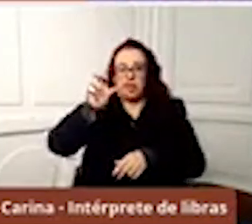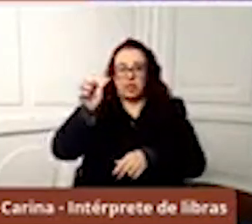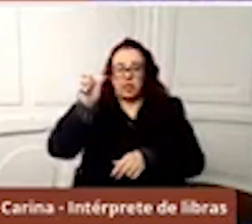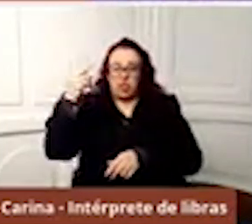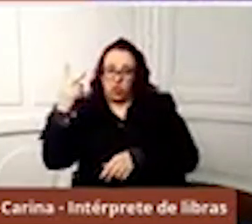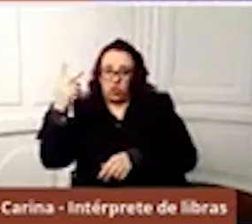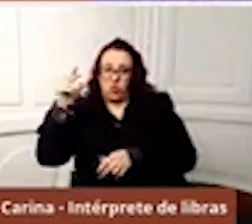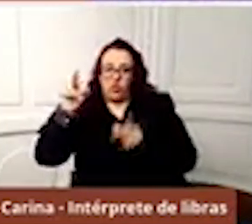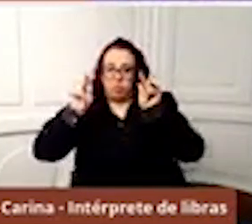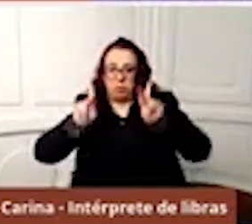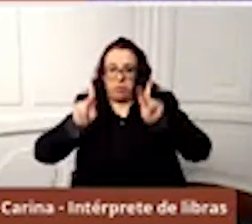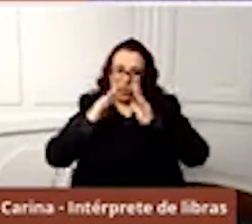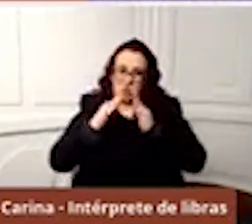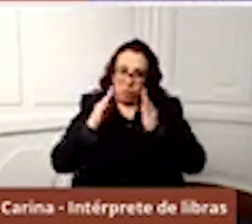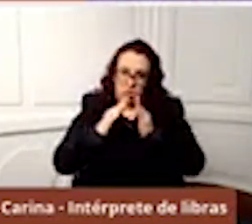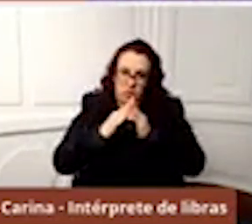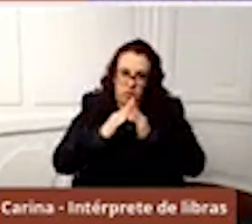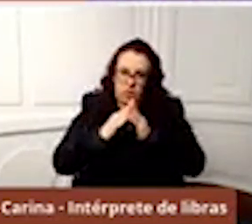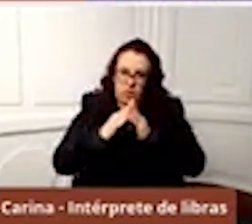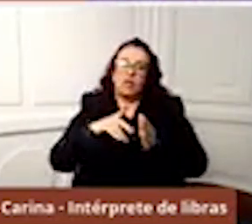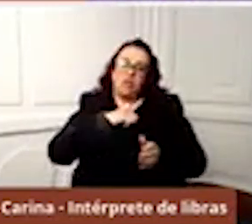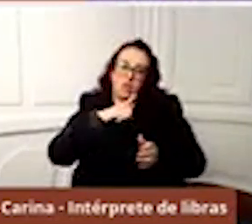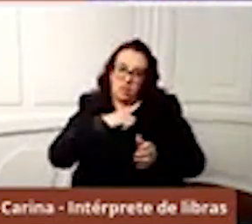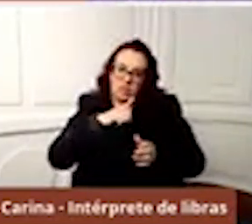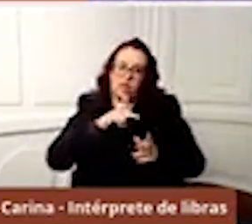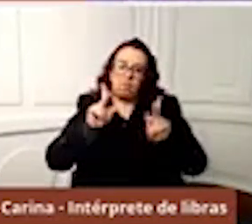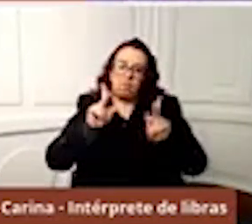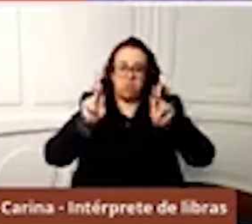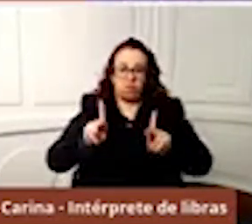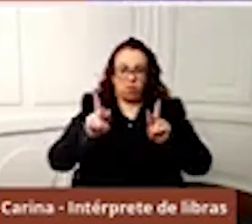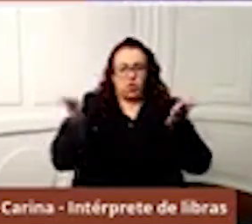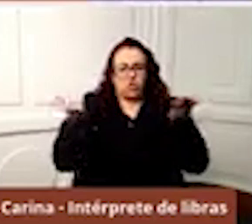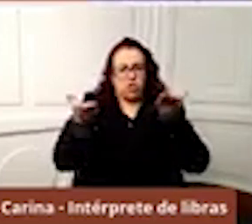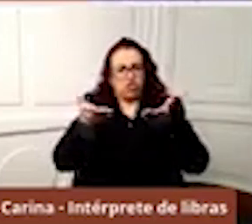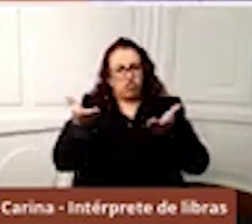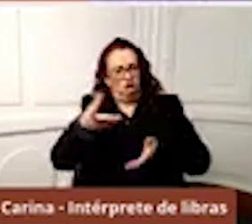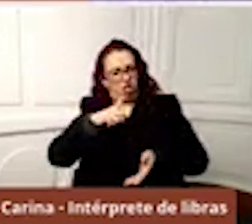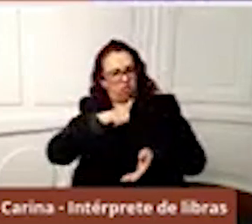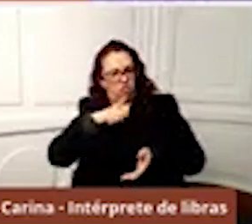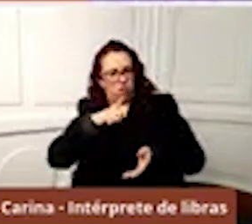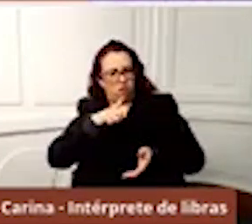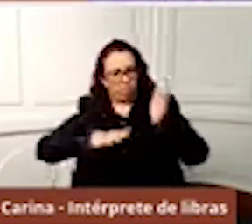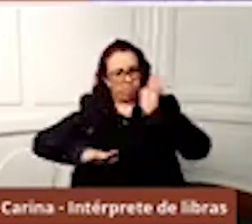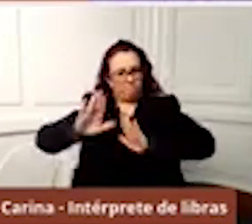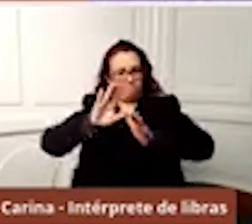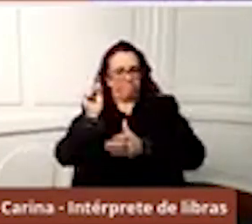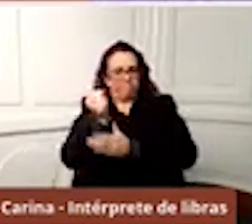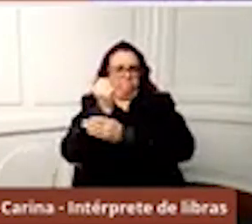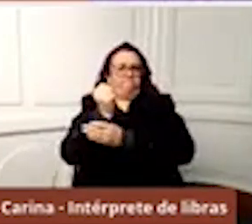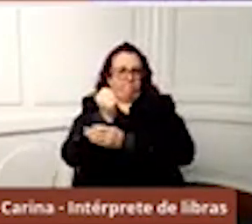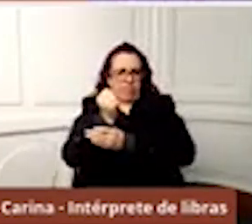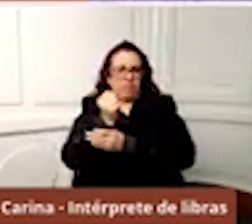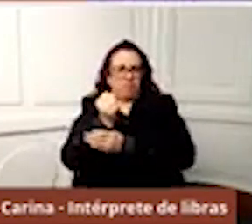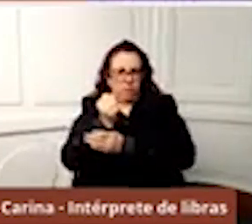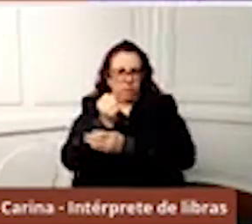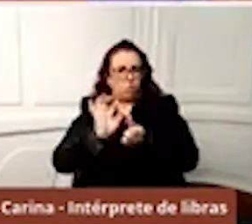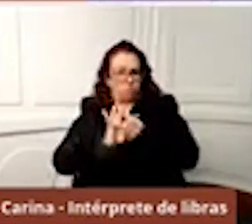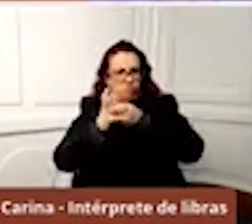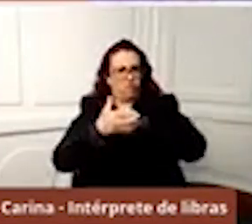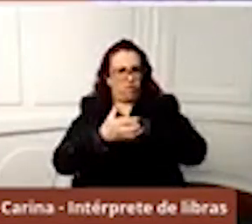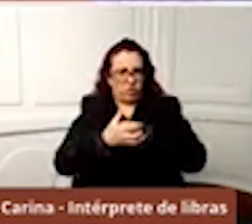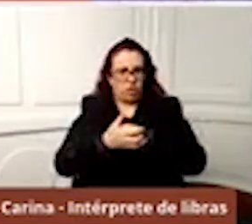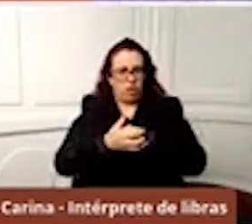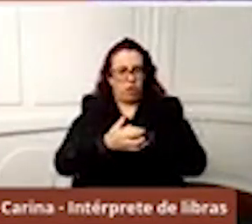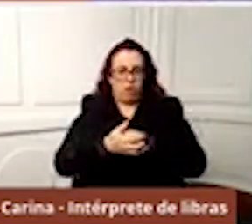de 20 mil pessoas com anticorpos no Rio Grande do Sul. Antes que haja uma interpretação equivocada de que